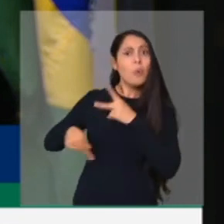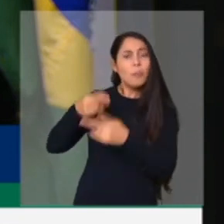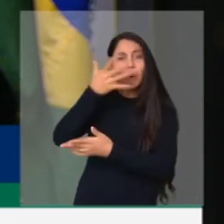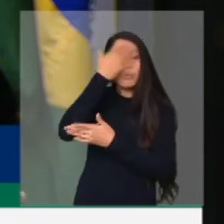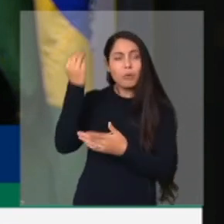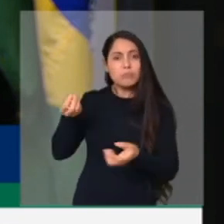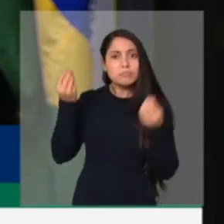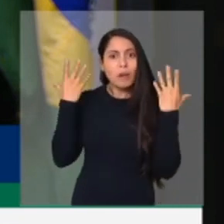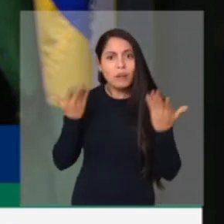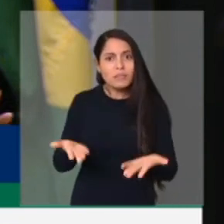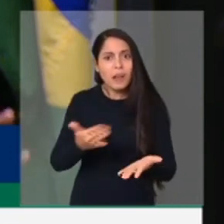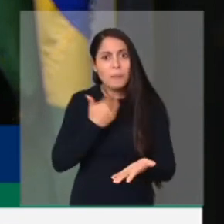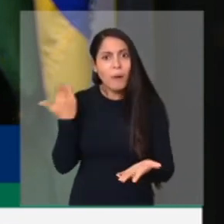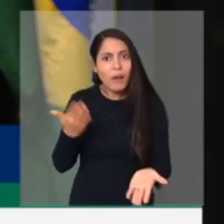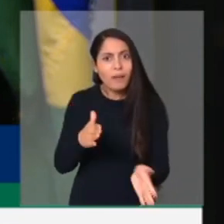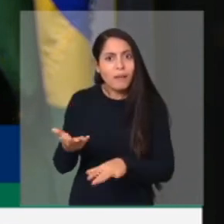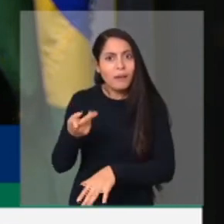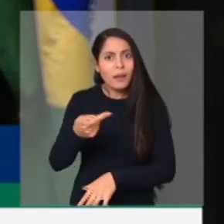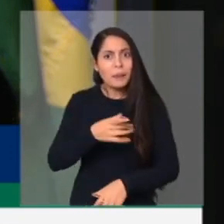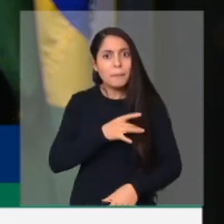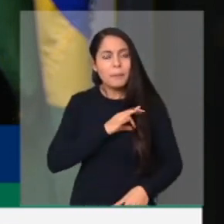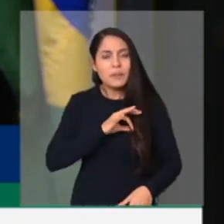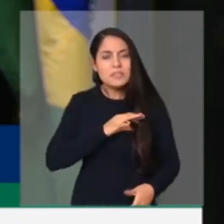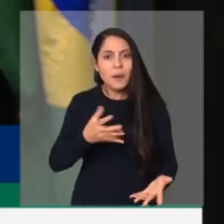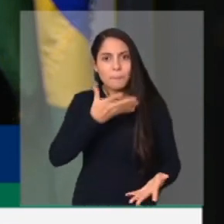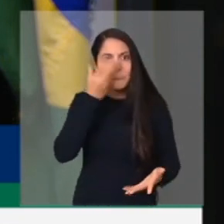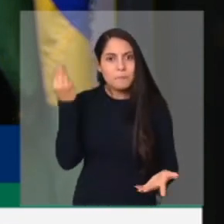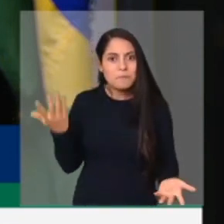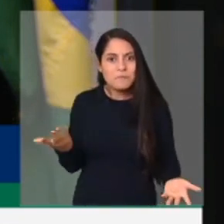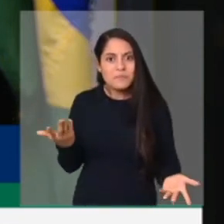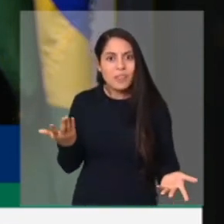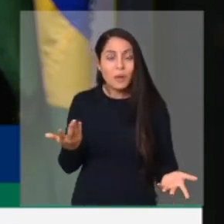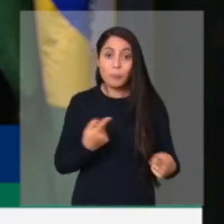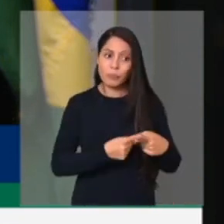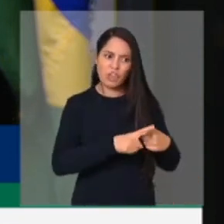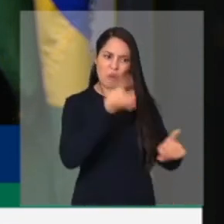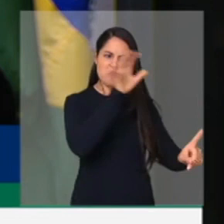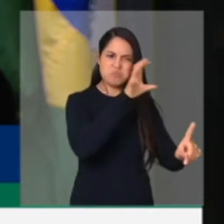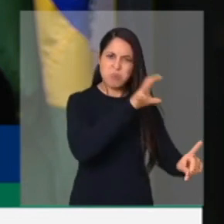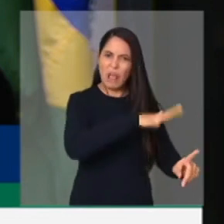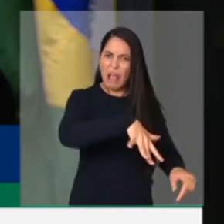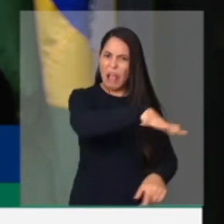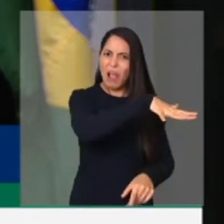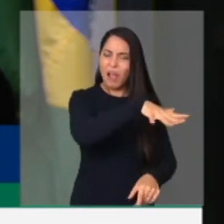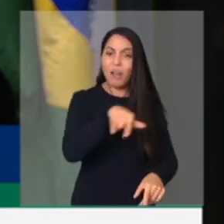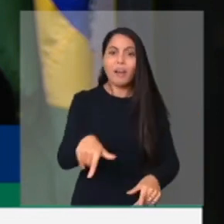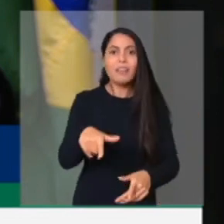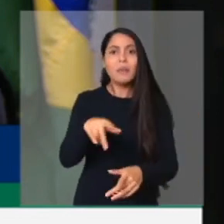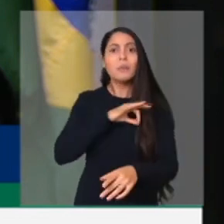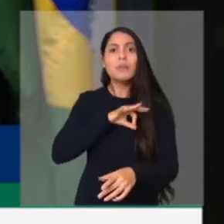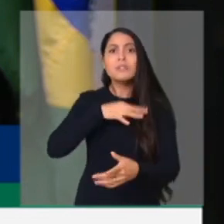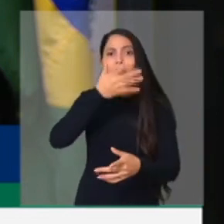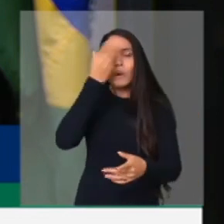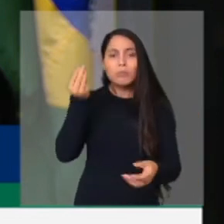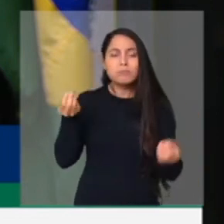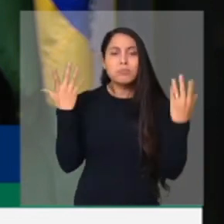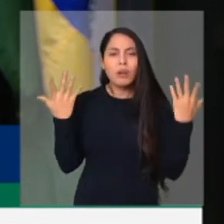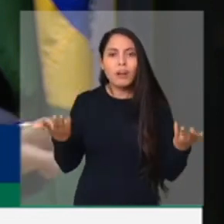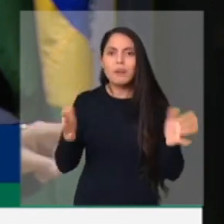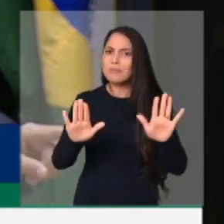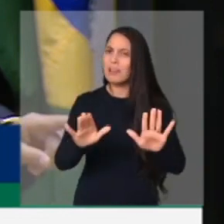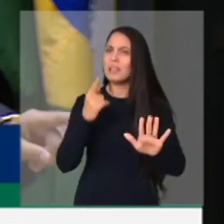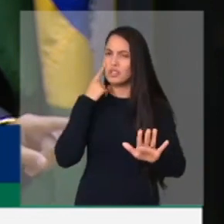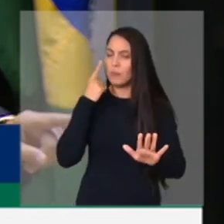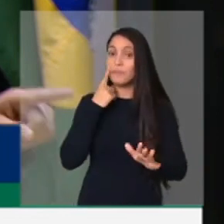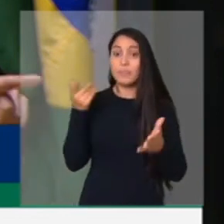toda essa comoção. Nessa história ele ficou esquecido. E aí trago esse fato aqui porque ele vem na